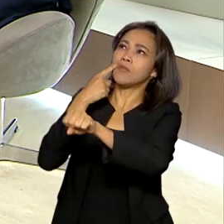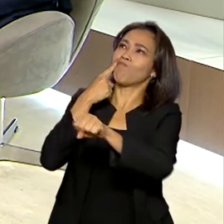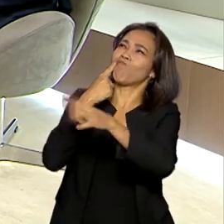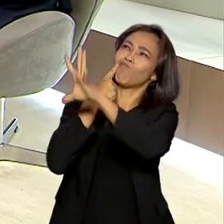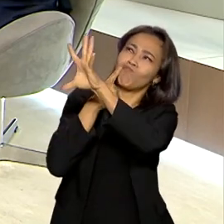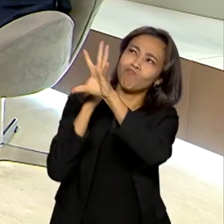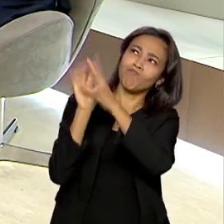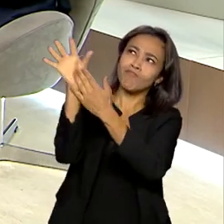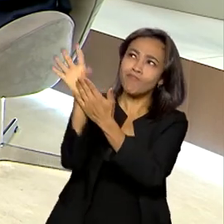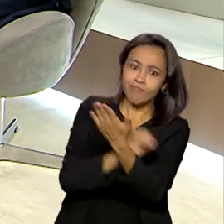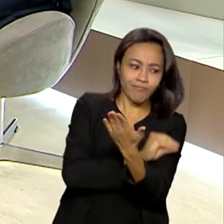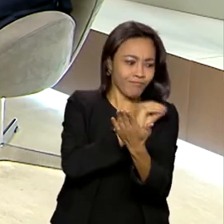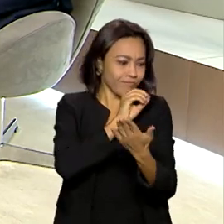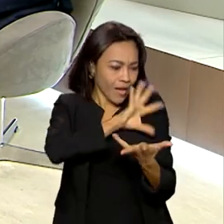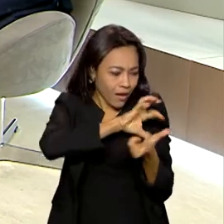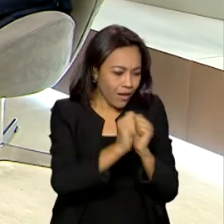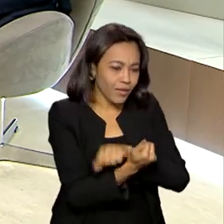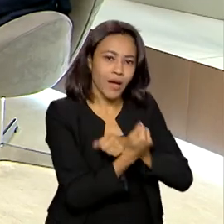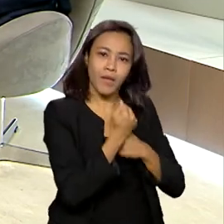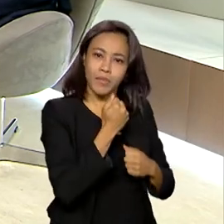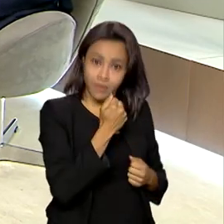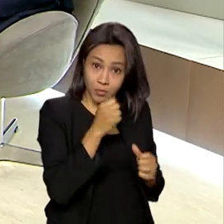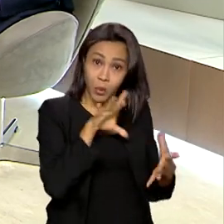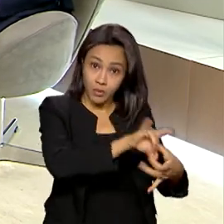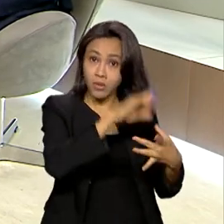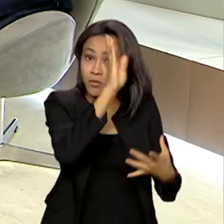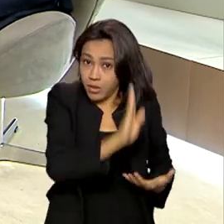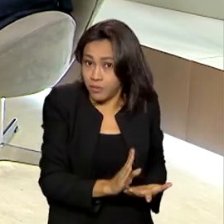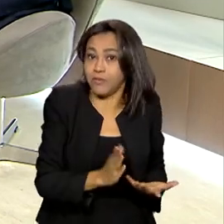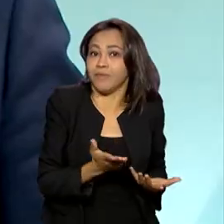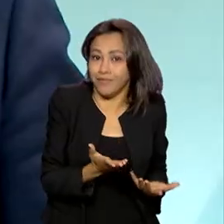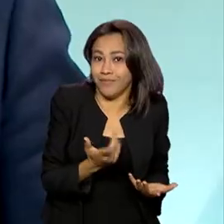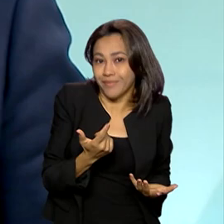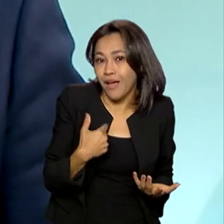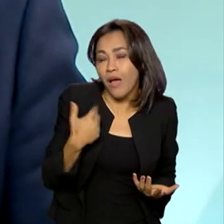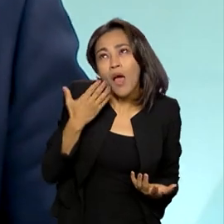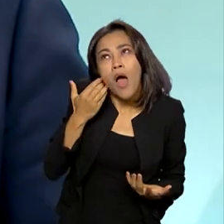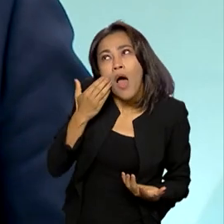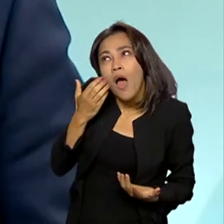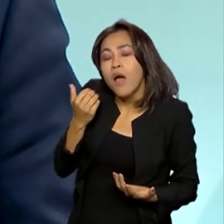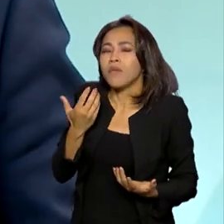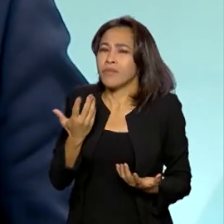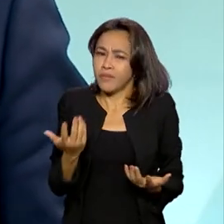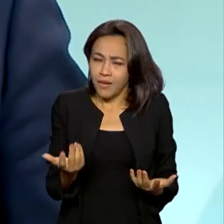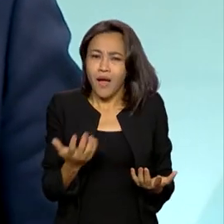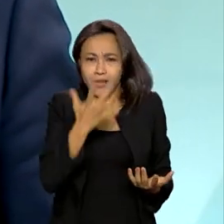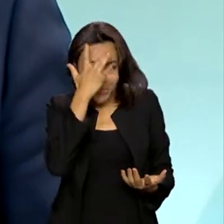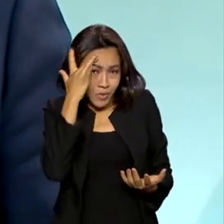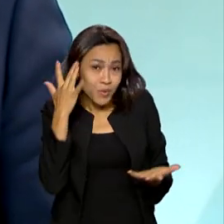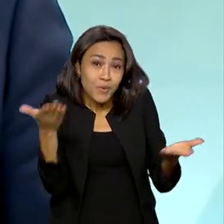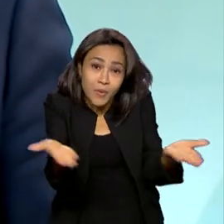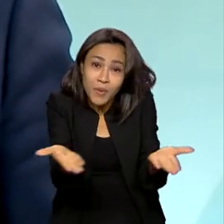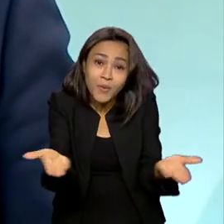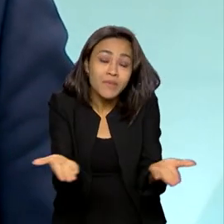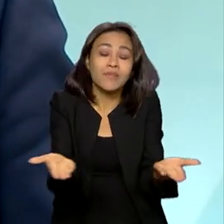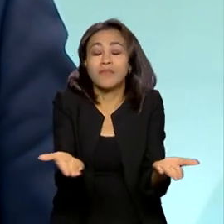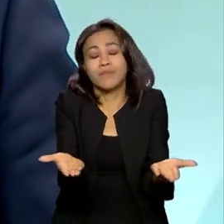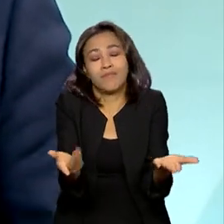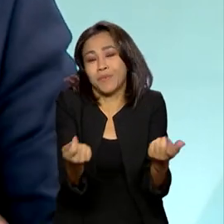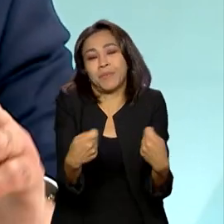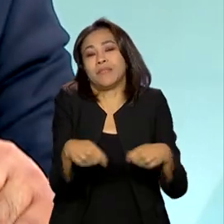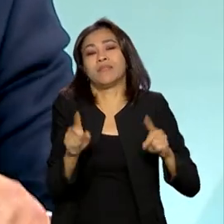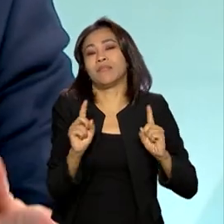respeitando... A realidade brasileira. realidade brasileira, exatamente. Mas, realmente, as pessoas hoje, elas não precisam necessariamente